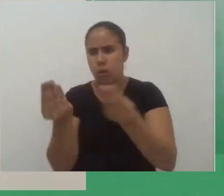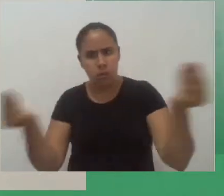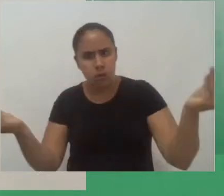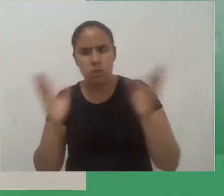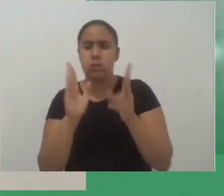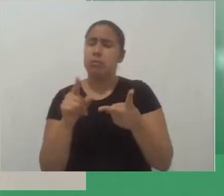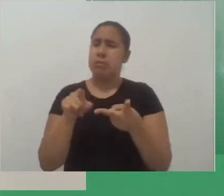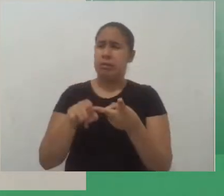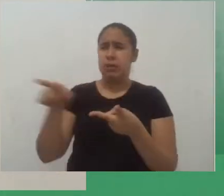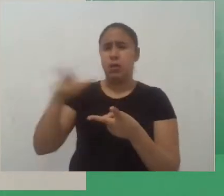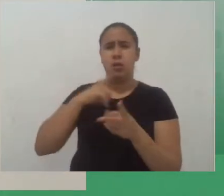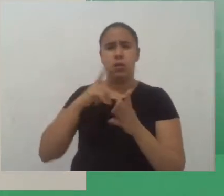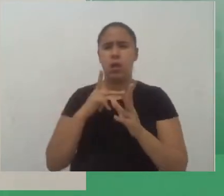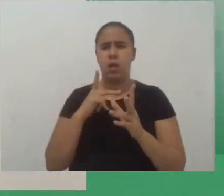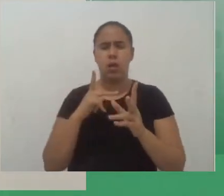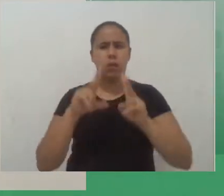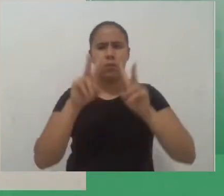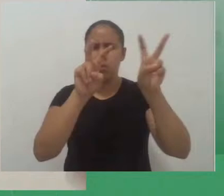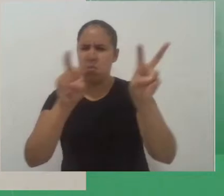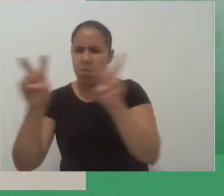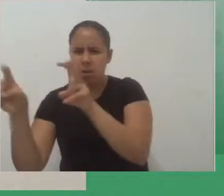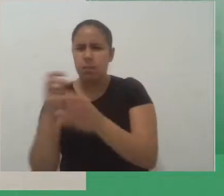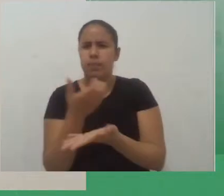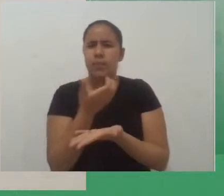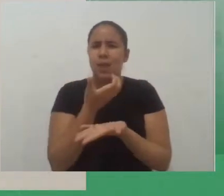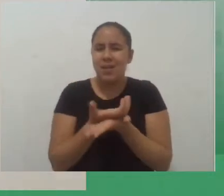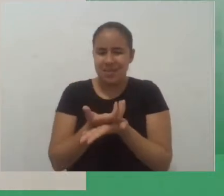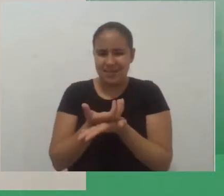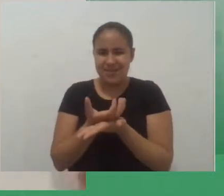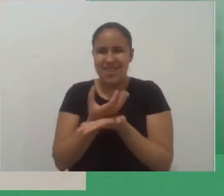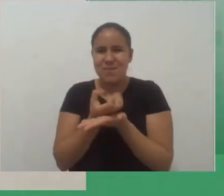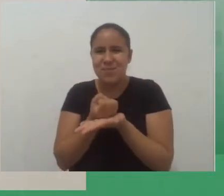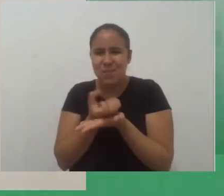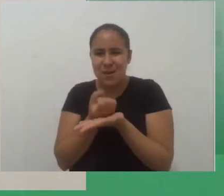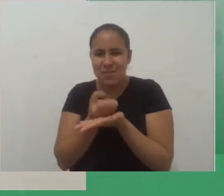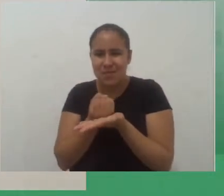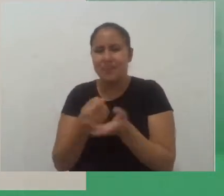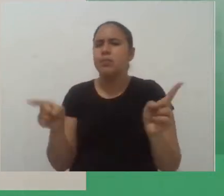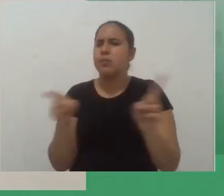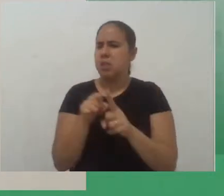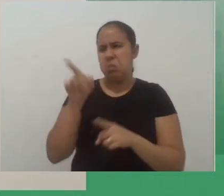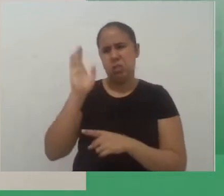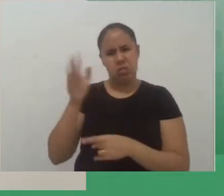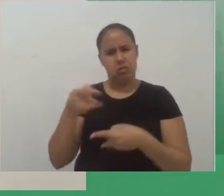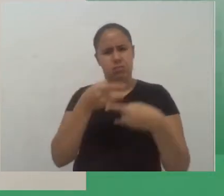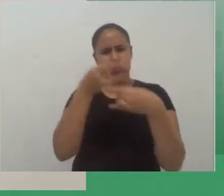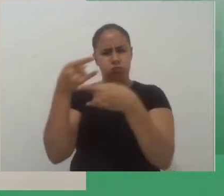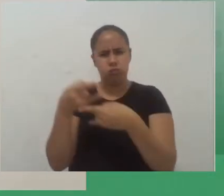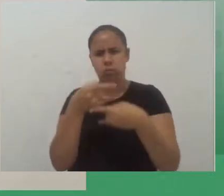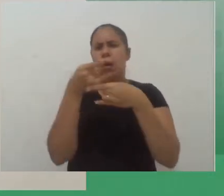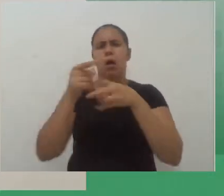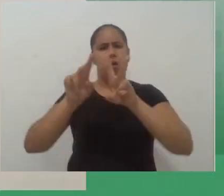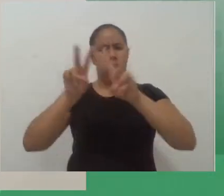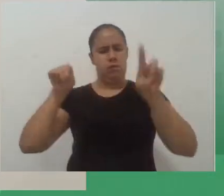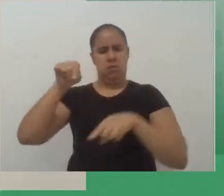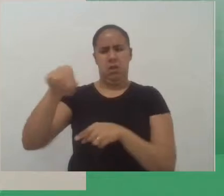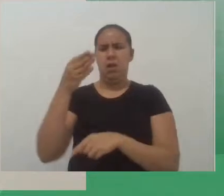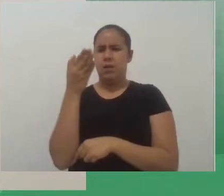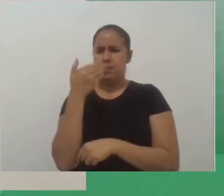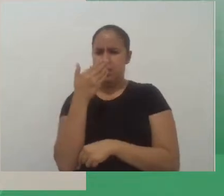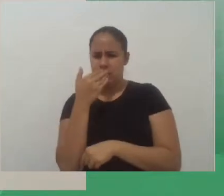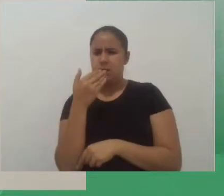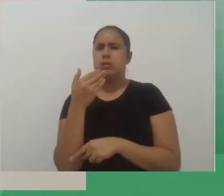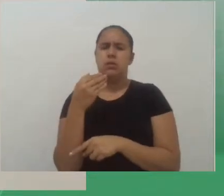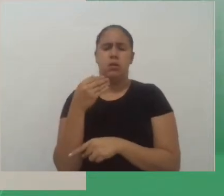sobre a temática eles já fizeram inclusive uma live um evento sobre a temática que está gravada que pode